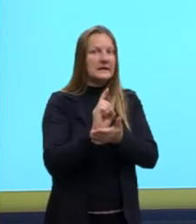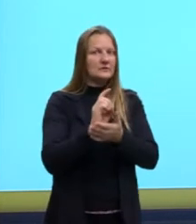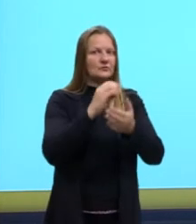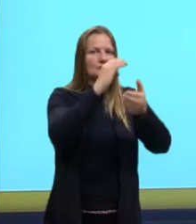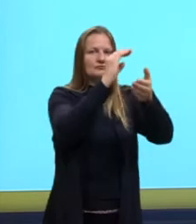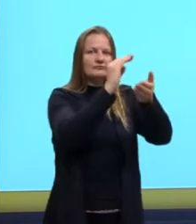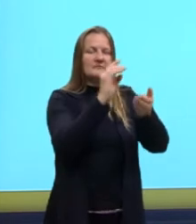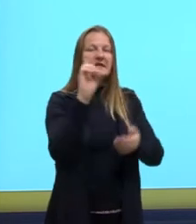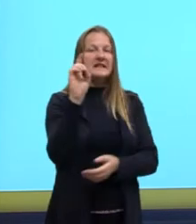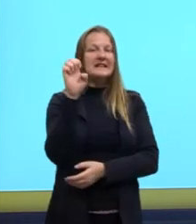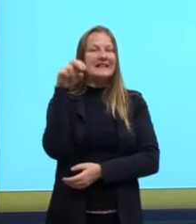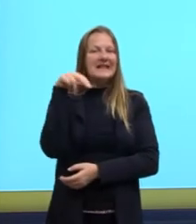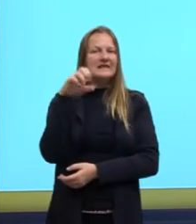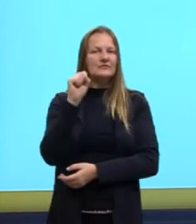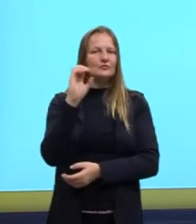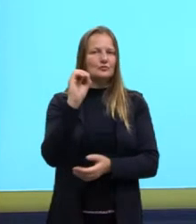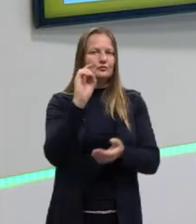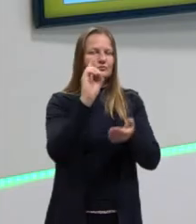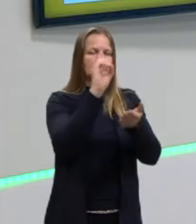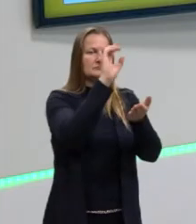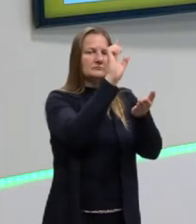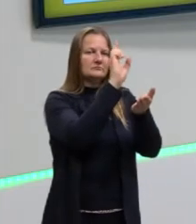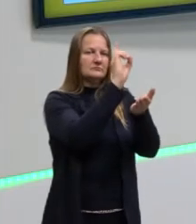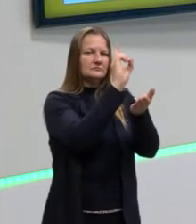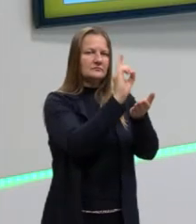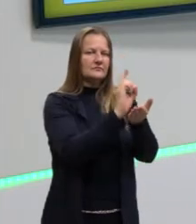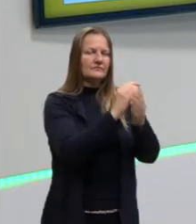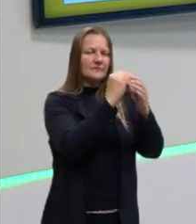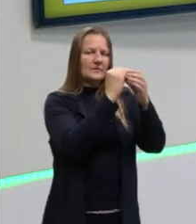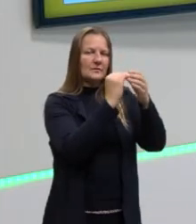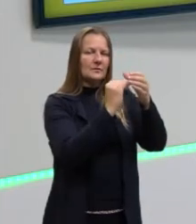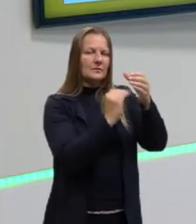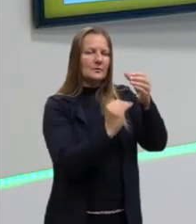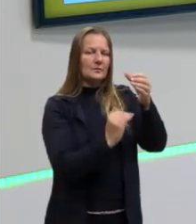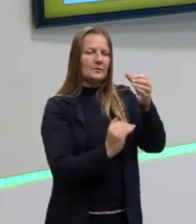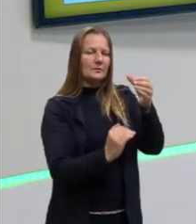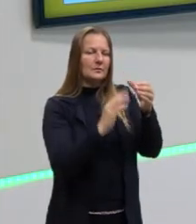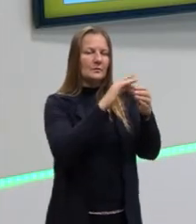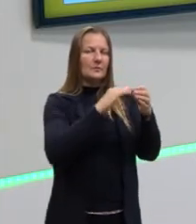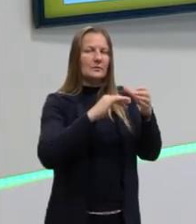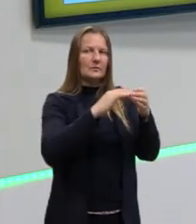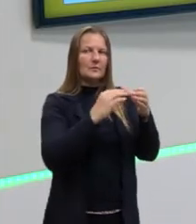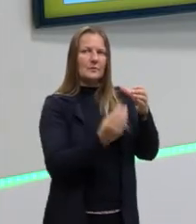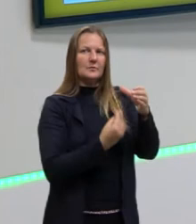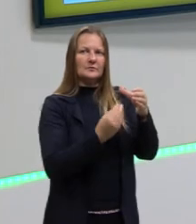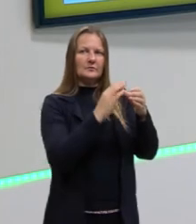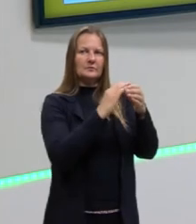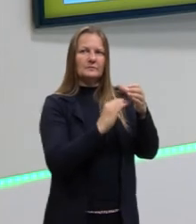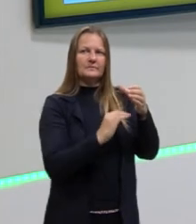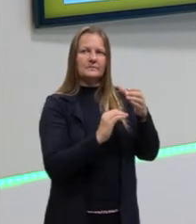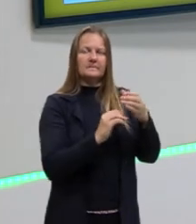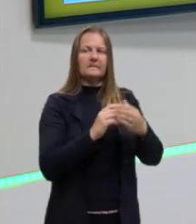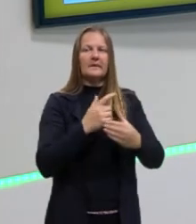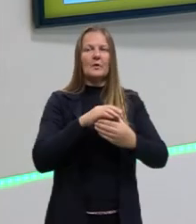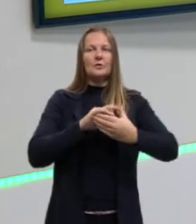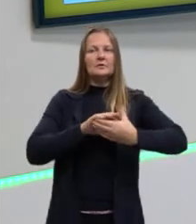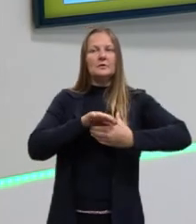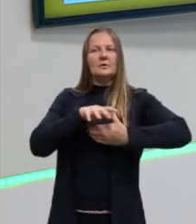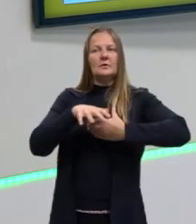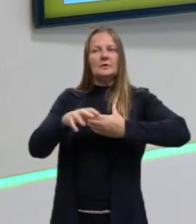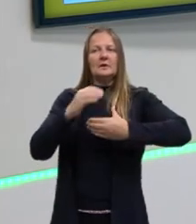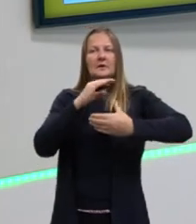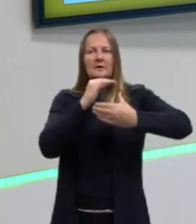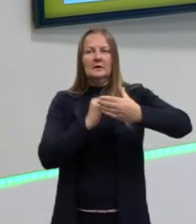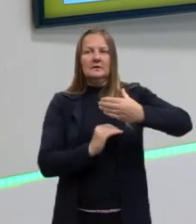descer e quanto menor ser, vai demorar mais para descer ainda, né? Depois que essas partículas densas